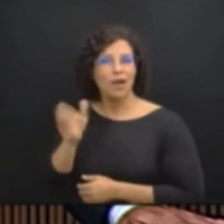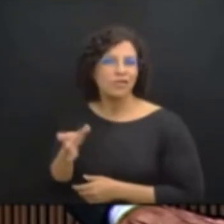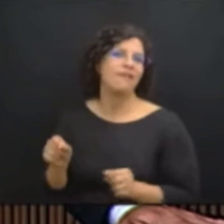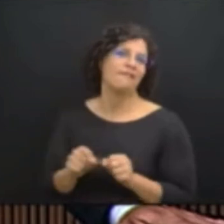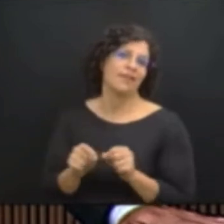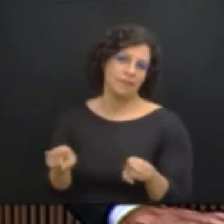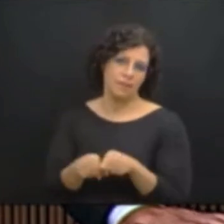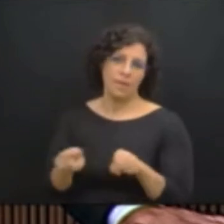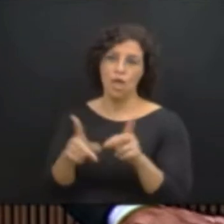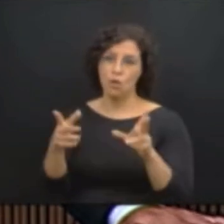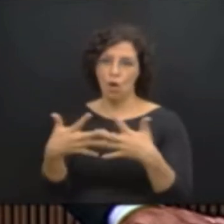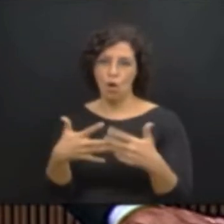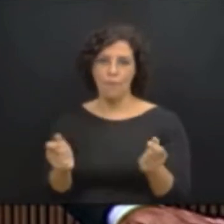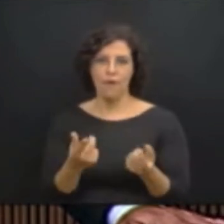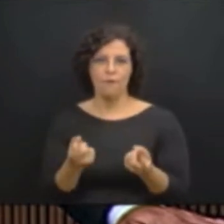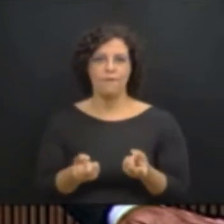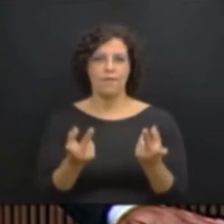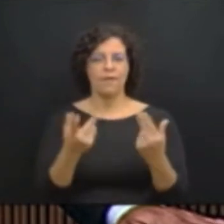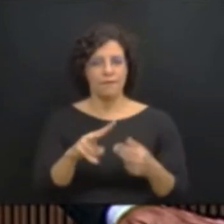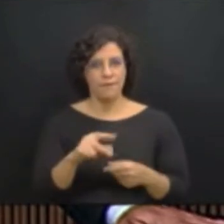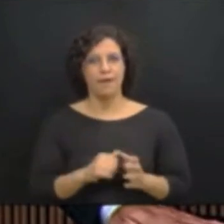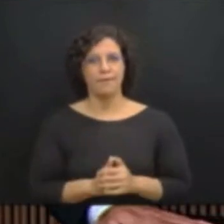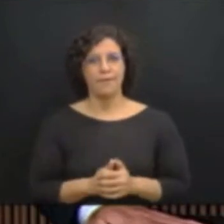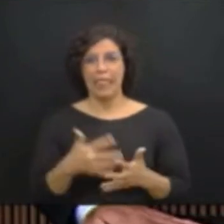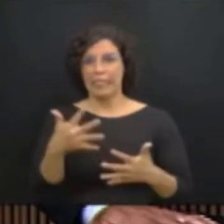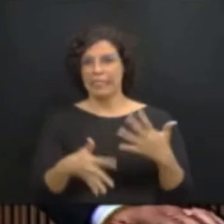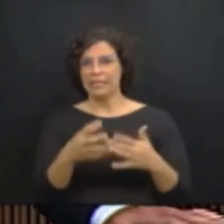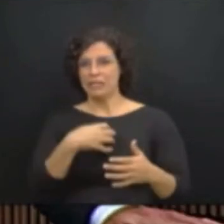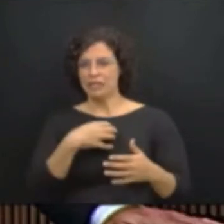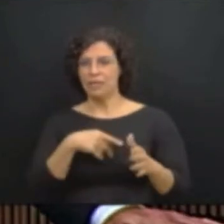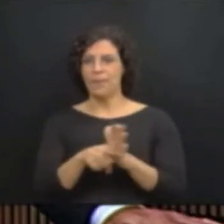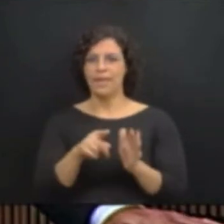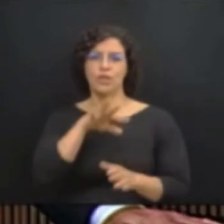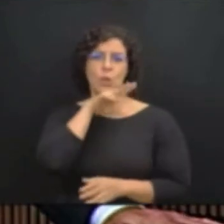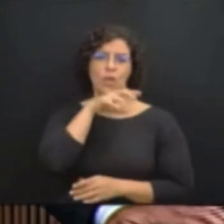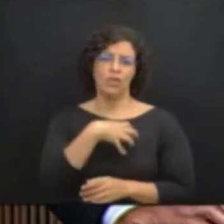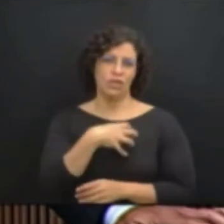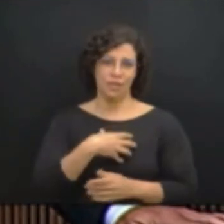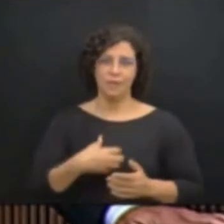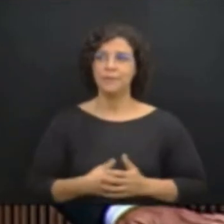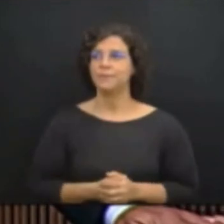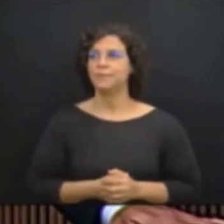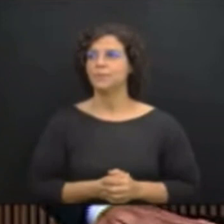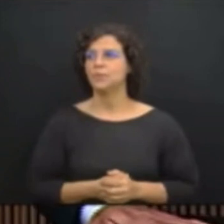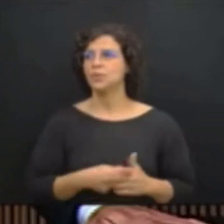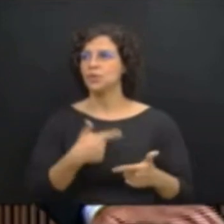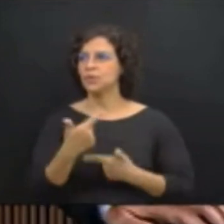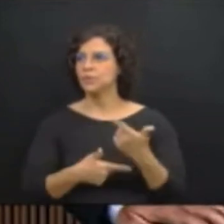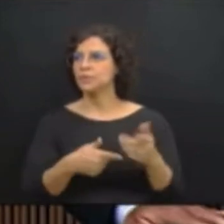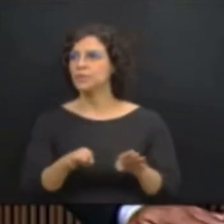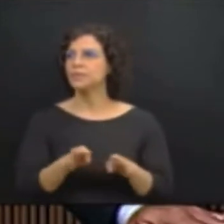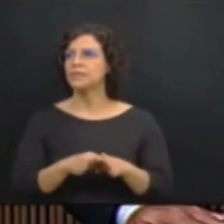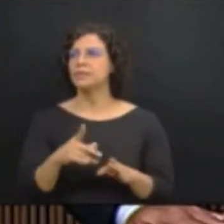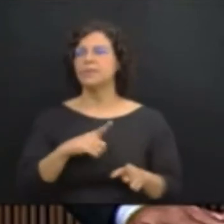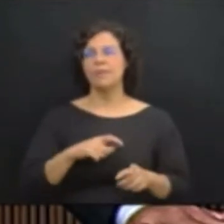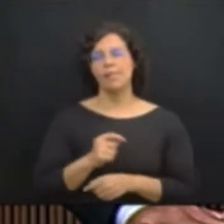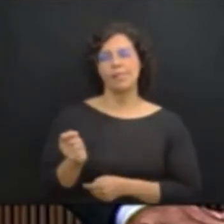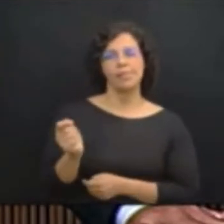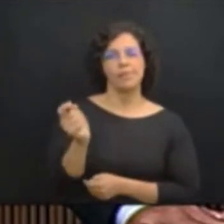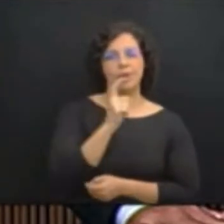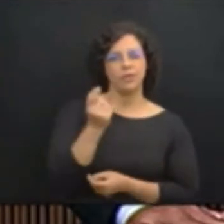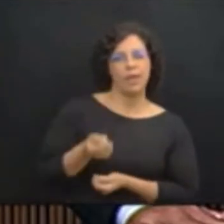querem fazer com a Coppel. São tão atrapalhados e são tão ruins no seu trabalho, mas são tão bons em mentir,